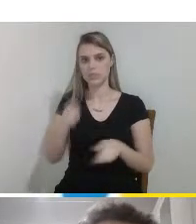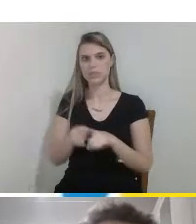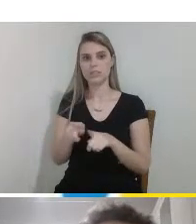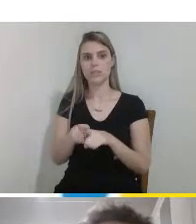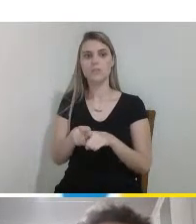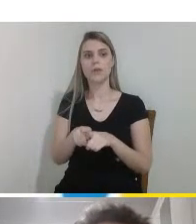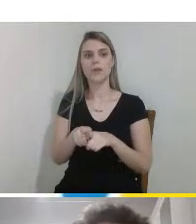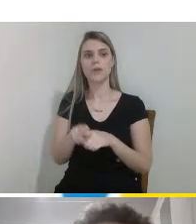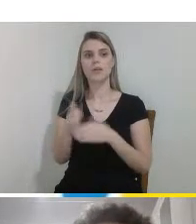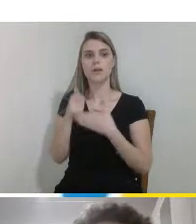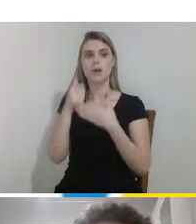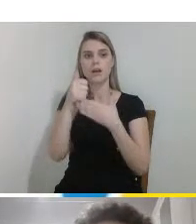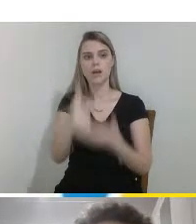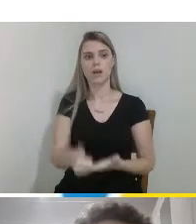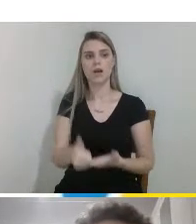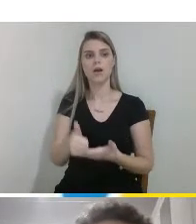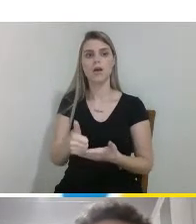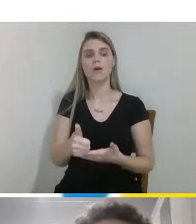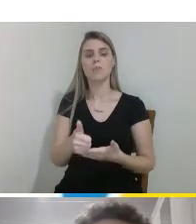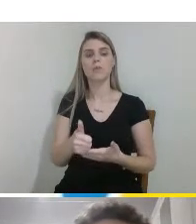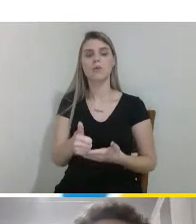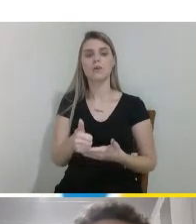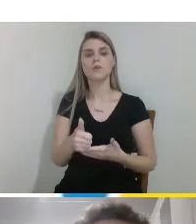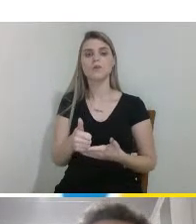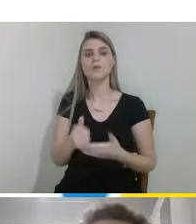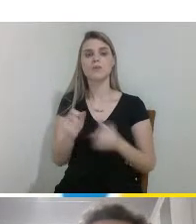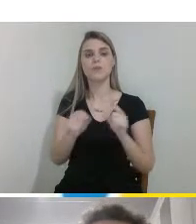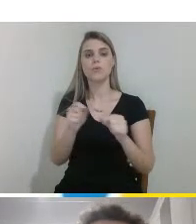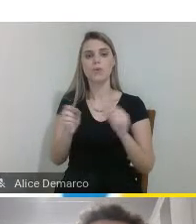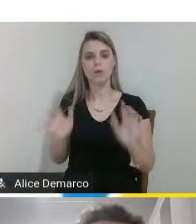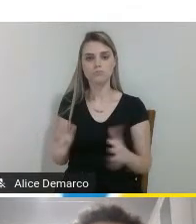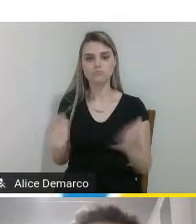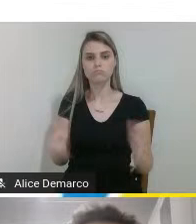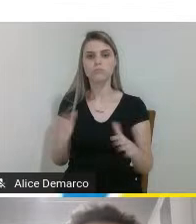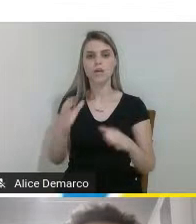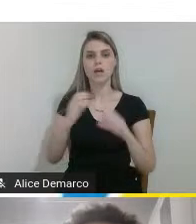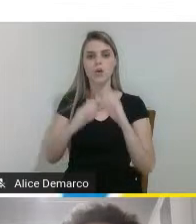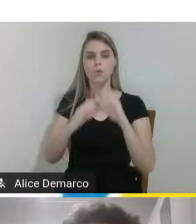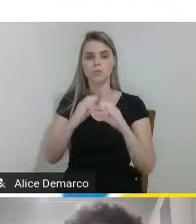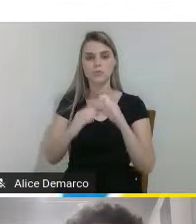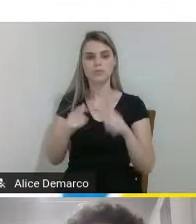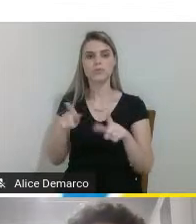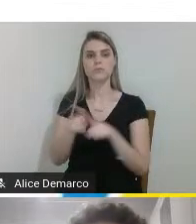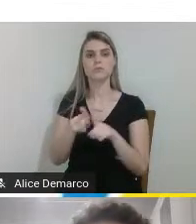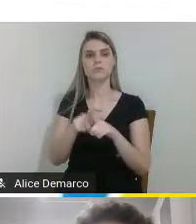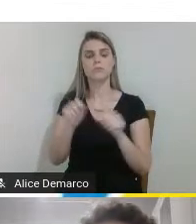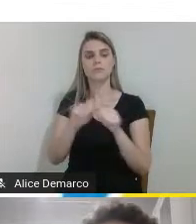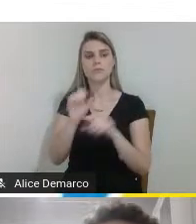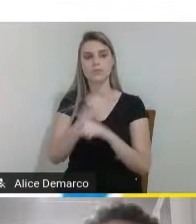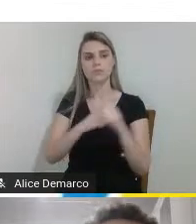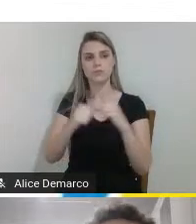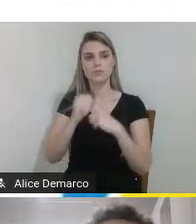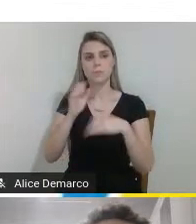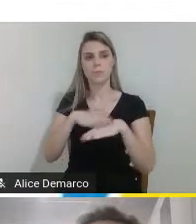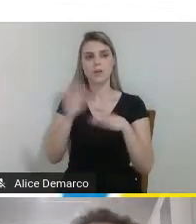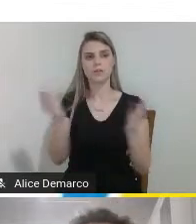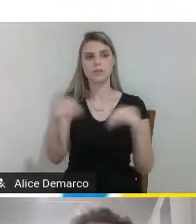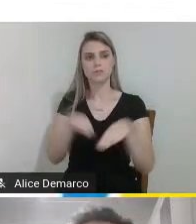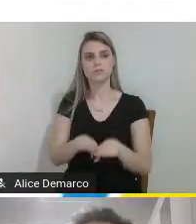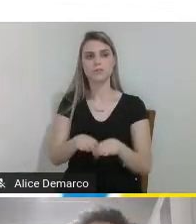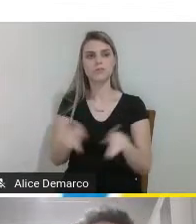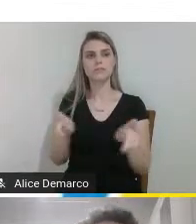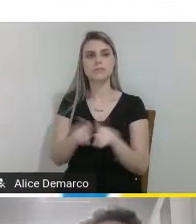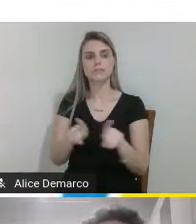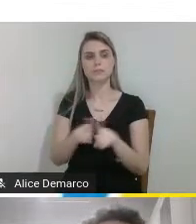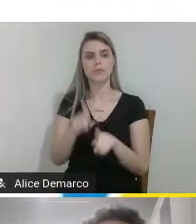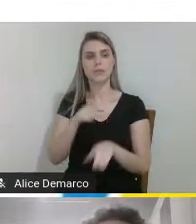necessário para a aquisição dessa linguagem e também promovendo uma sociedade mais inclusiva além disso nós também visamos